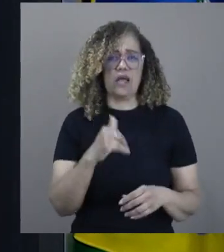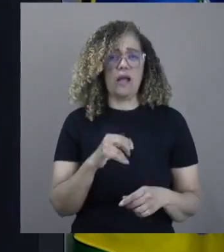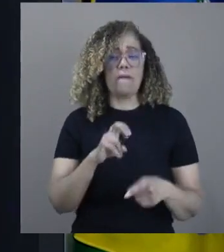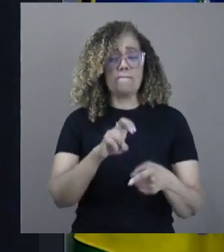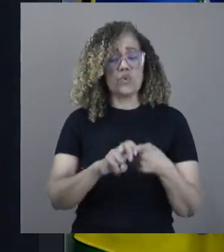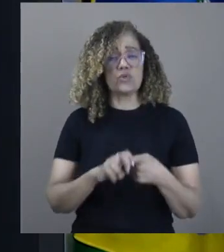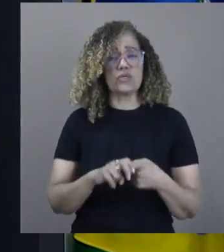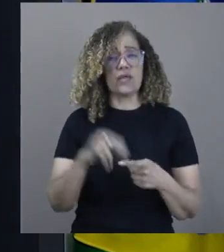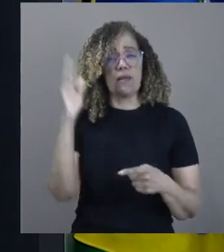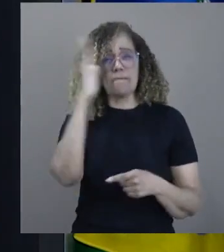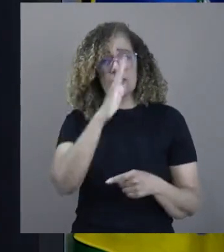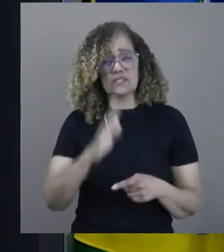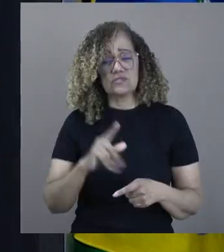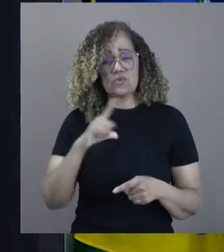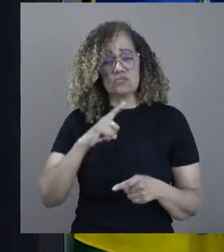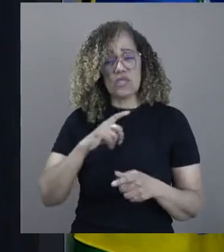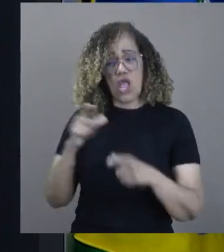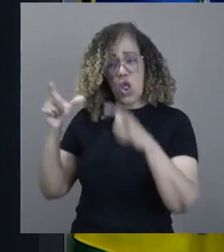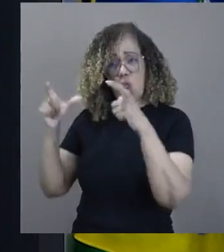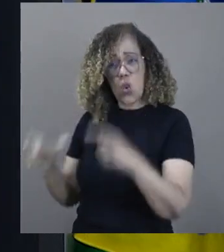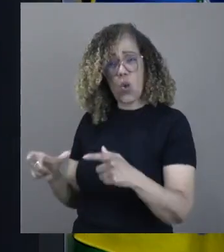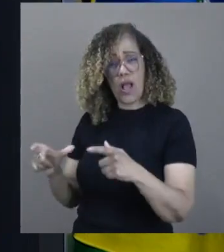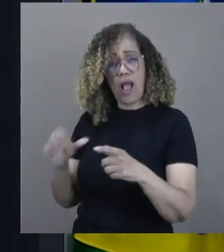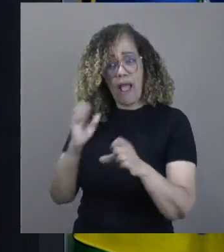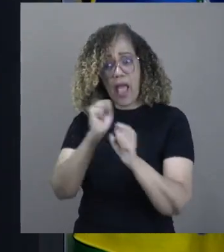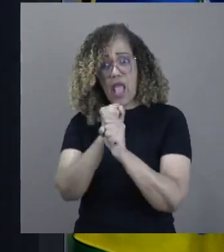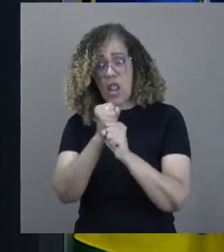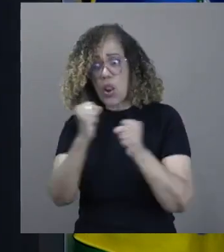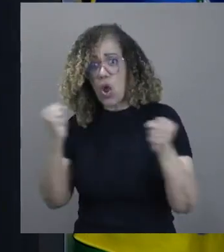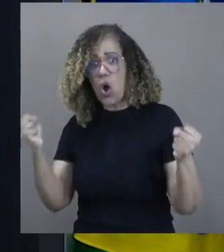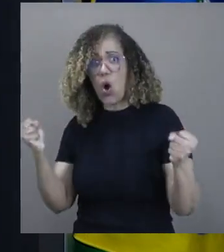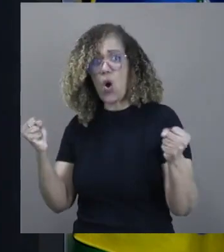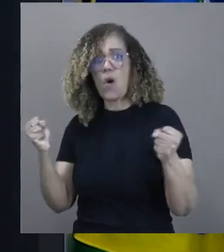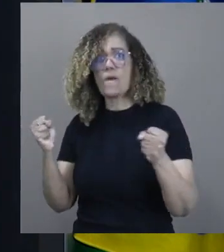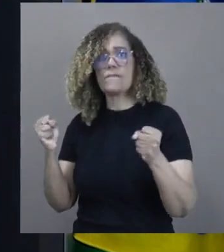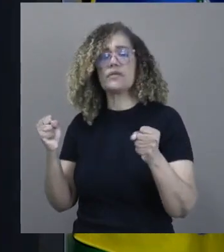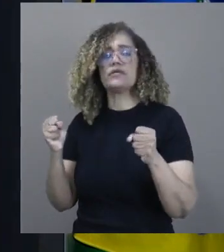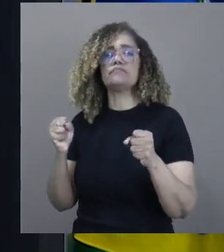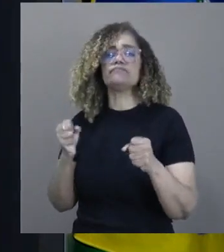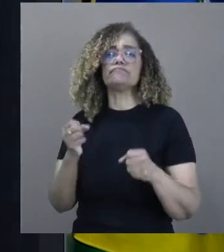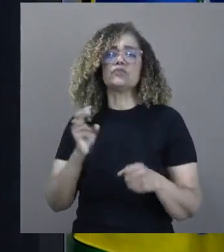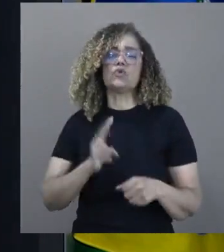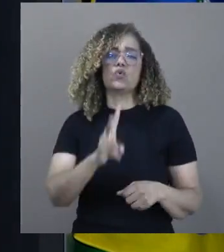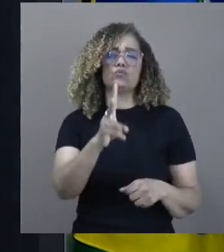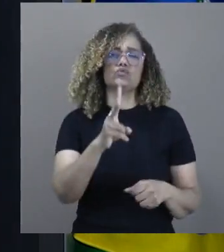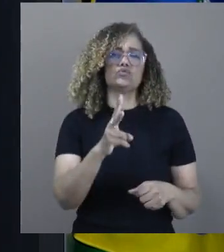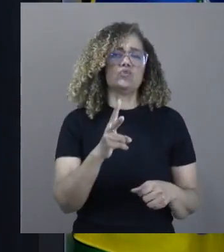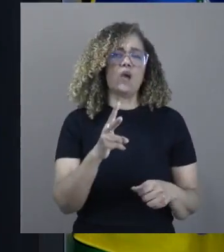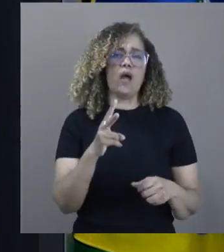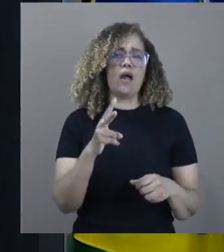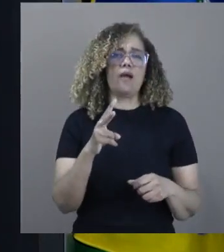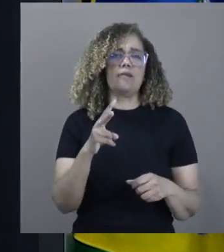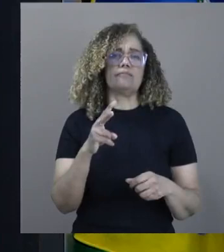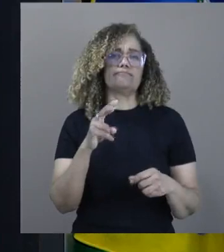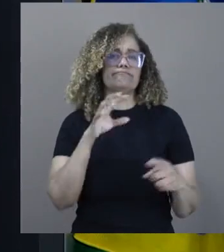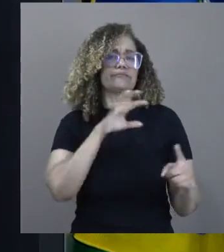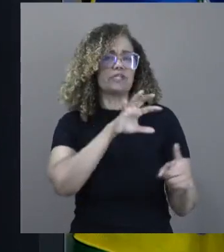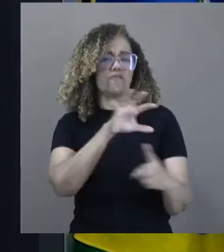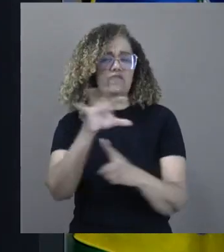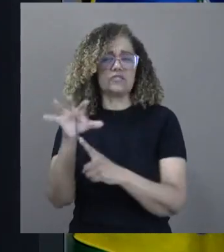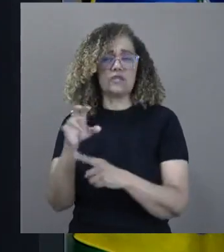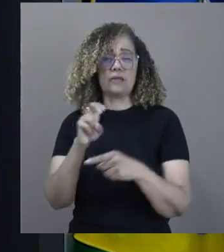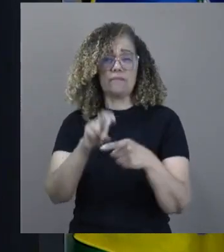Brasil ter um setor agrícola tão grandioso e conviver com essa vulnerabilidade. O